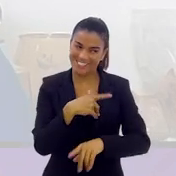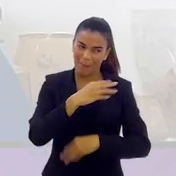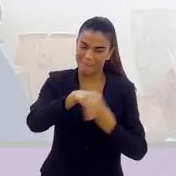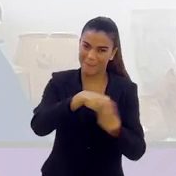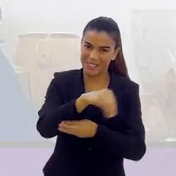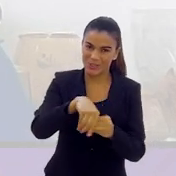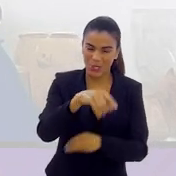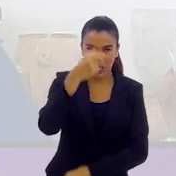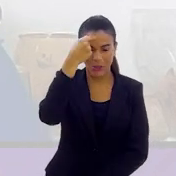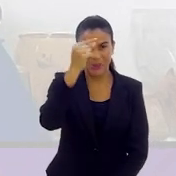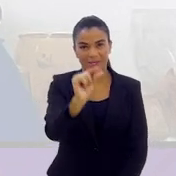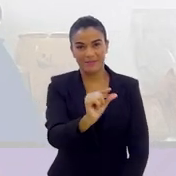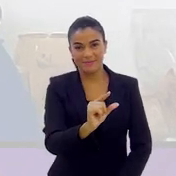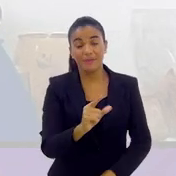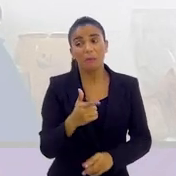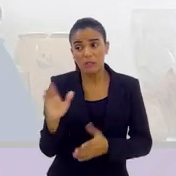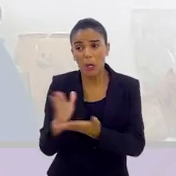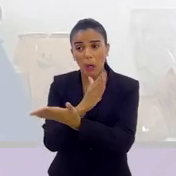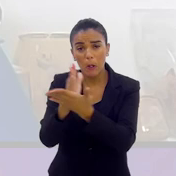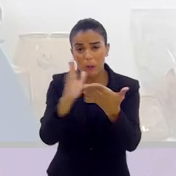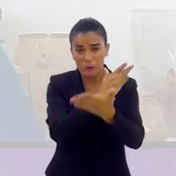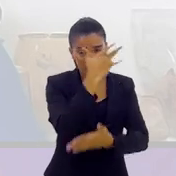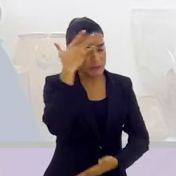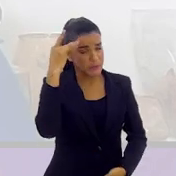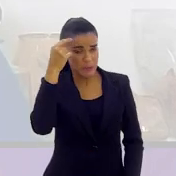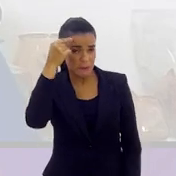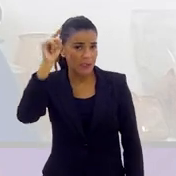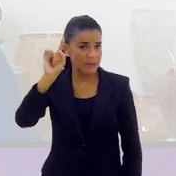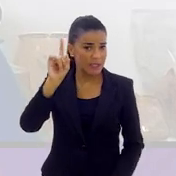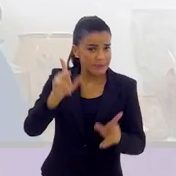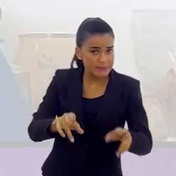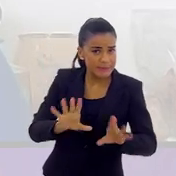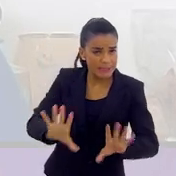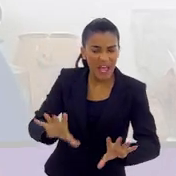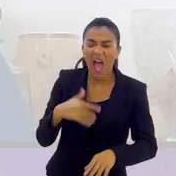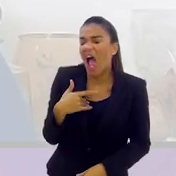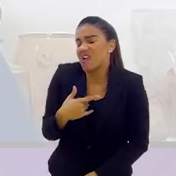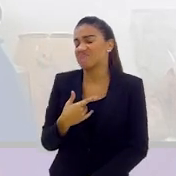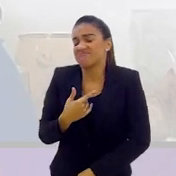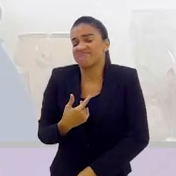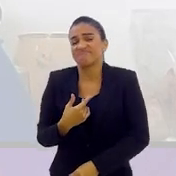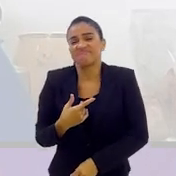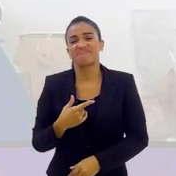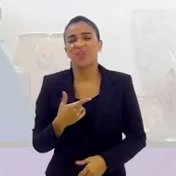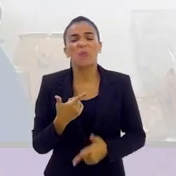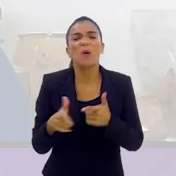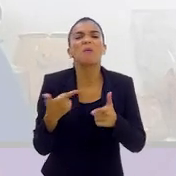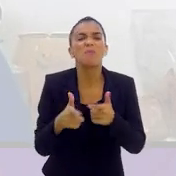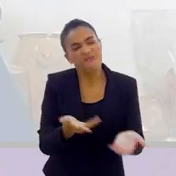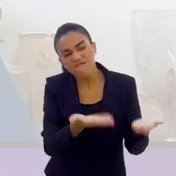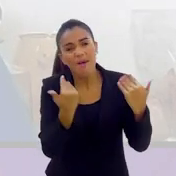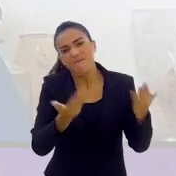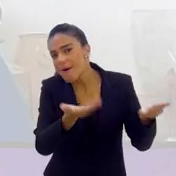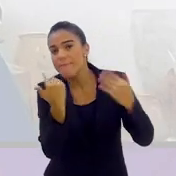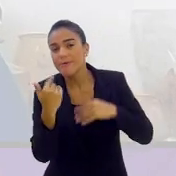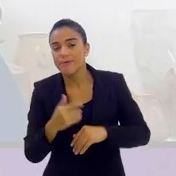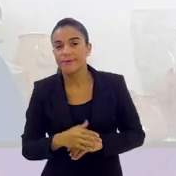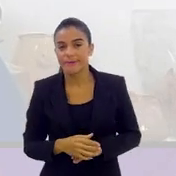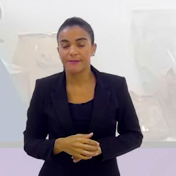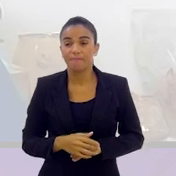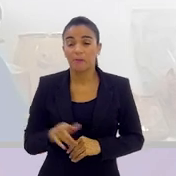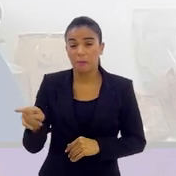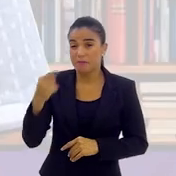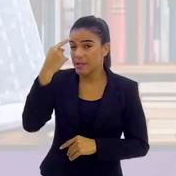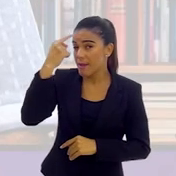bolo aí. Mas, tem pessoas que pensam assim, ah, vou fazer aí, não vai dar em nada. É o que acontece, infelizmente.